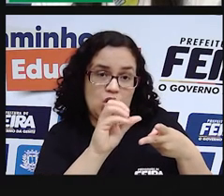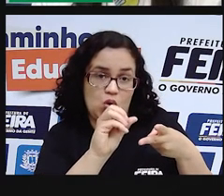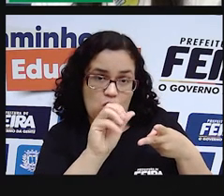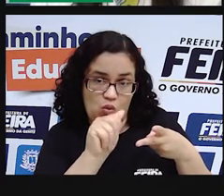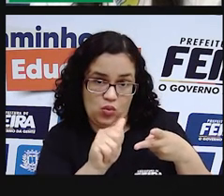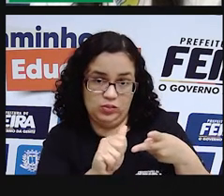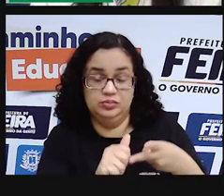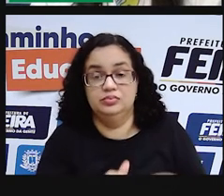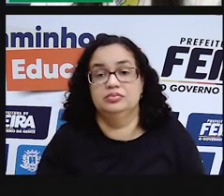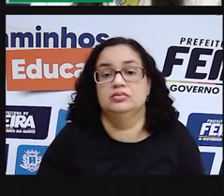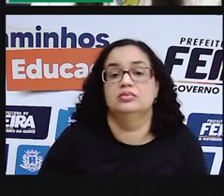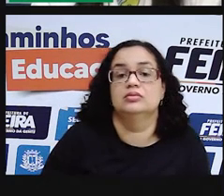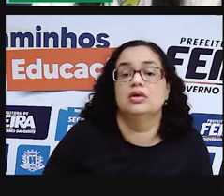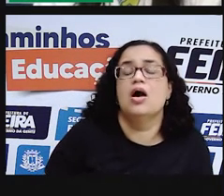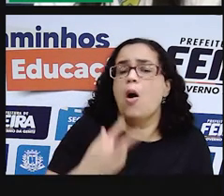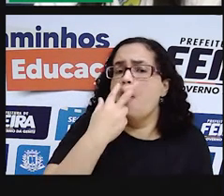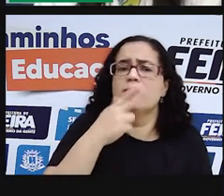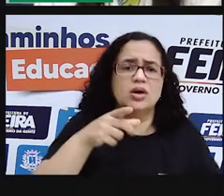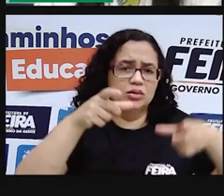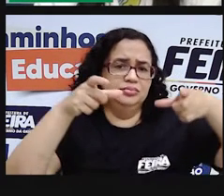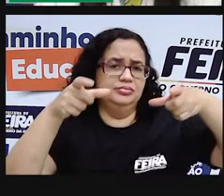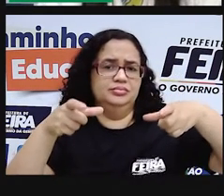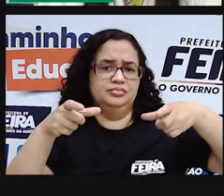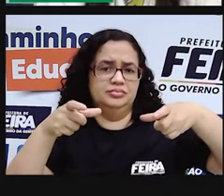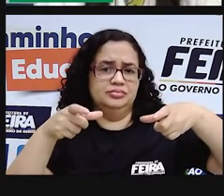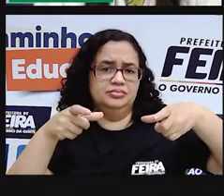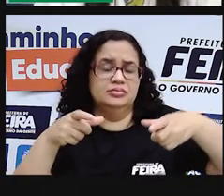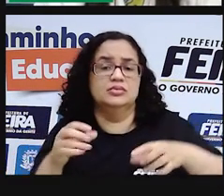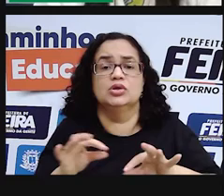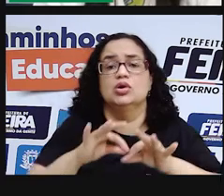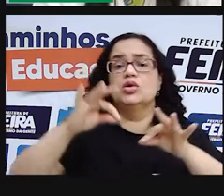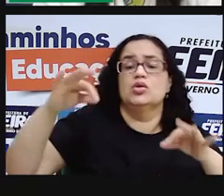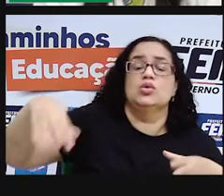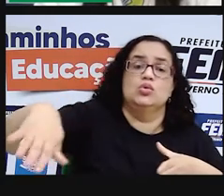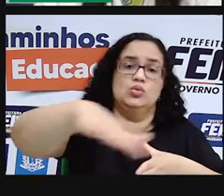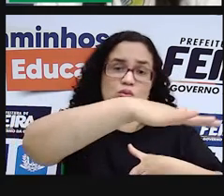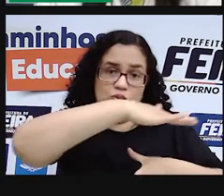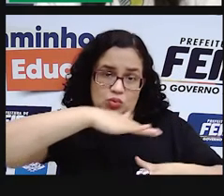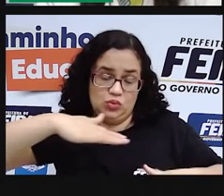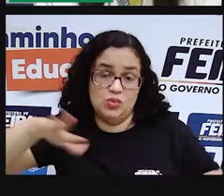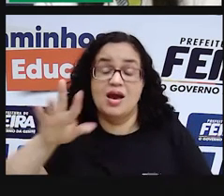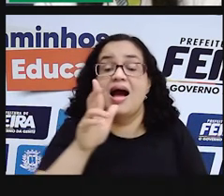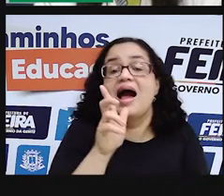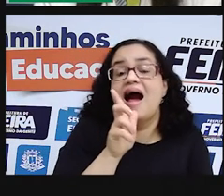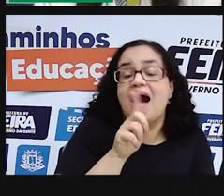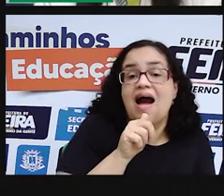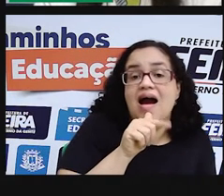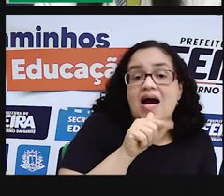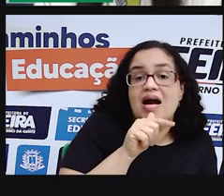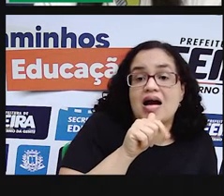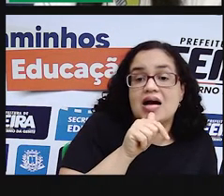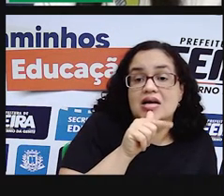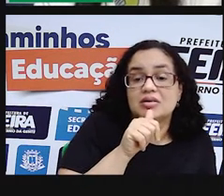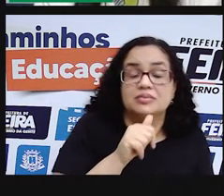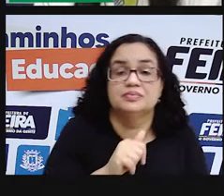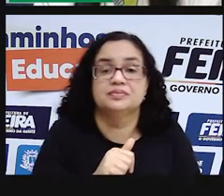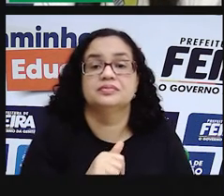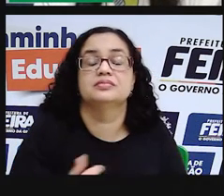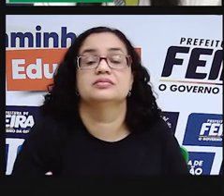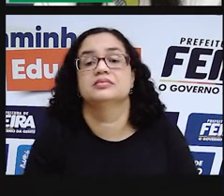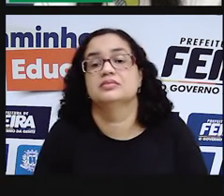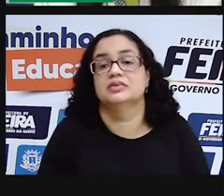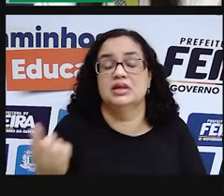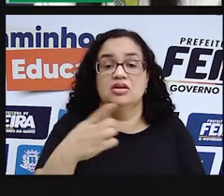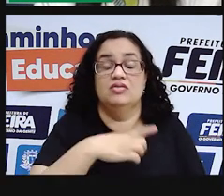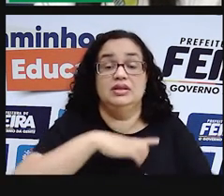é um buraco, não é? É uma distinção do terreno ali onde a água vai sendo acumulada. Então, vai ter